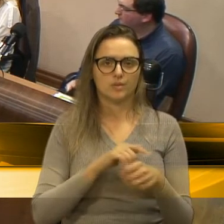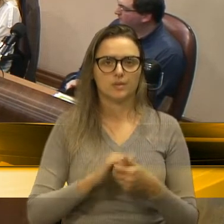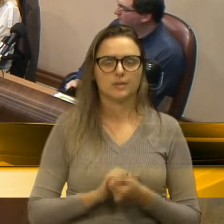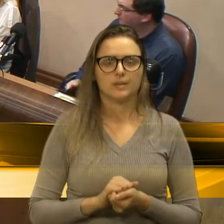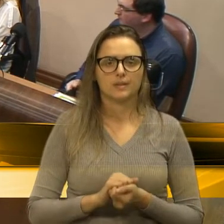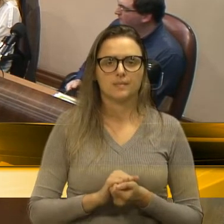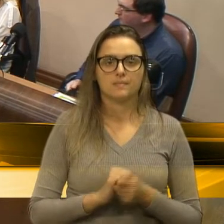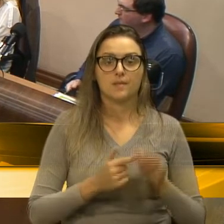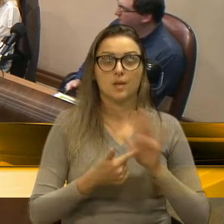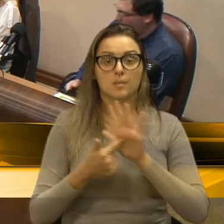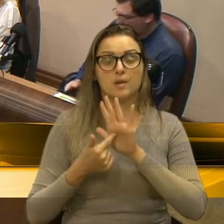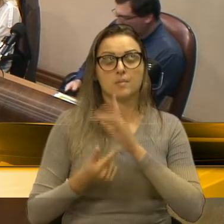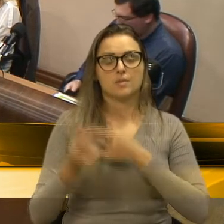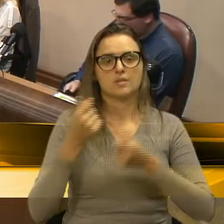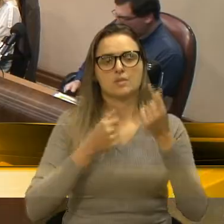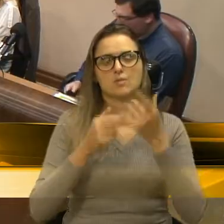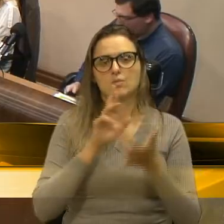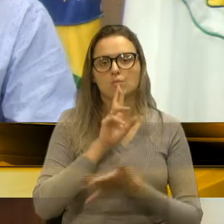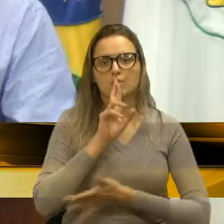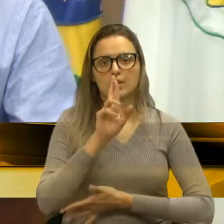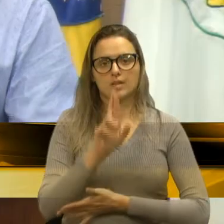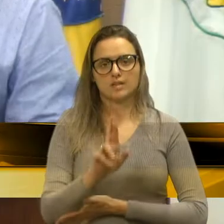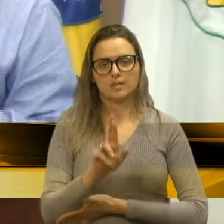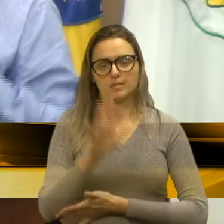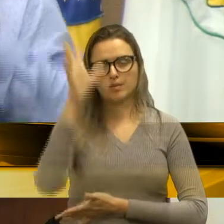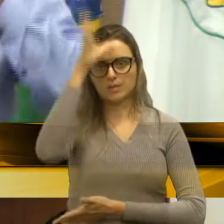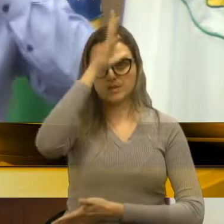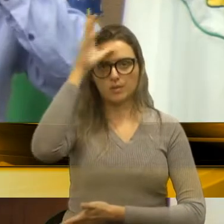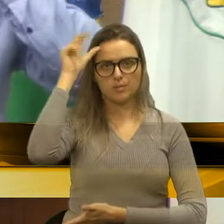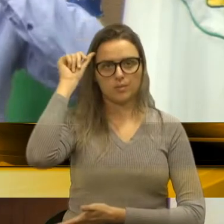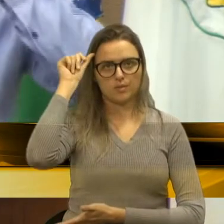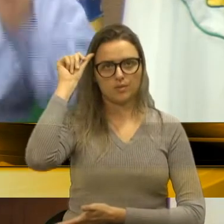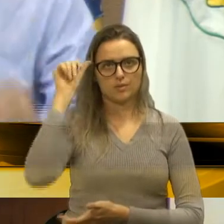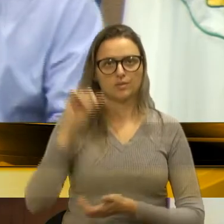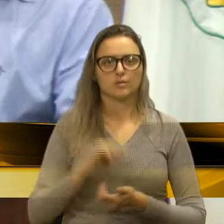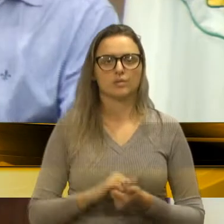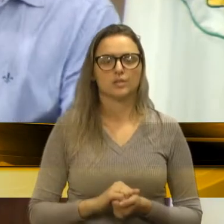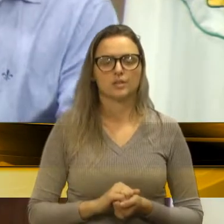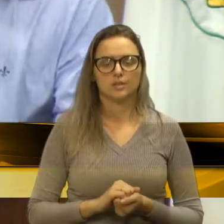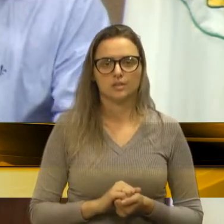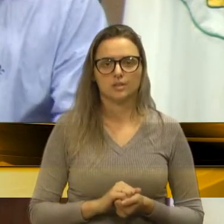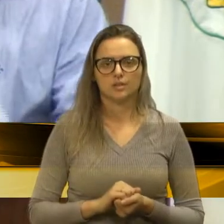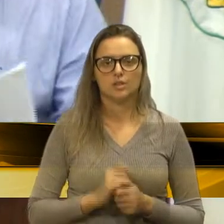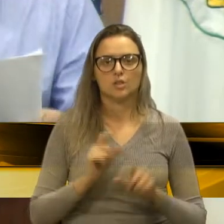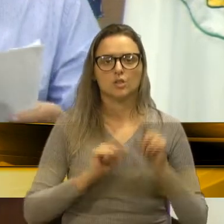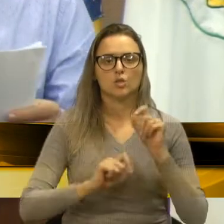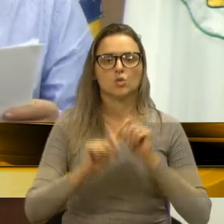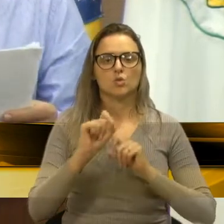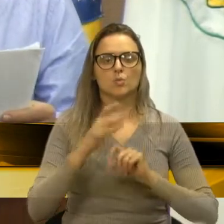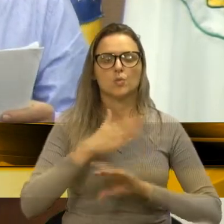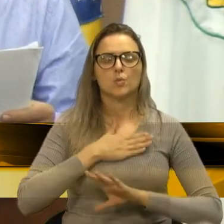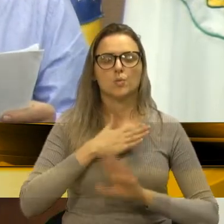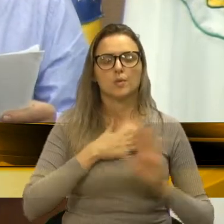trazer aqui umas respostas do Poder Público quanto ao requerimento,